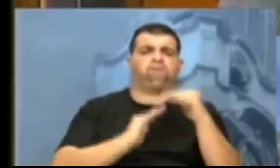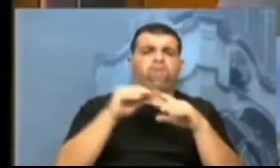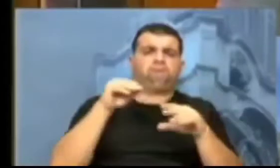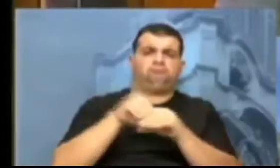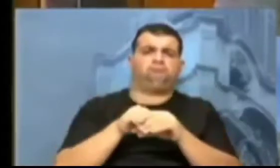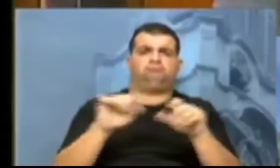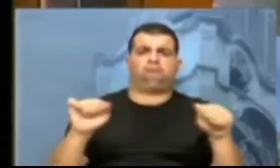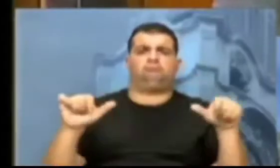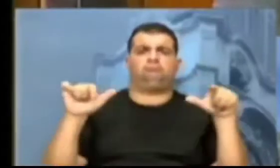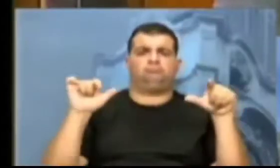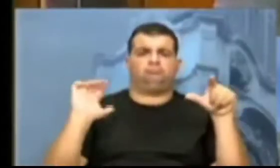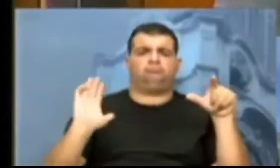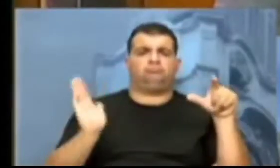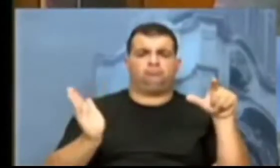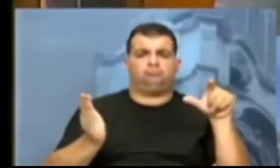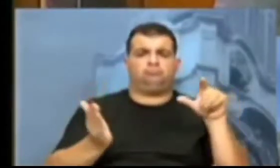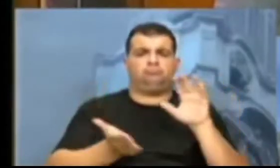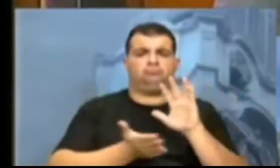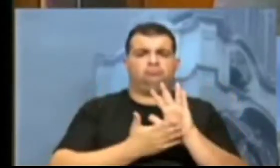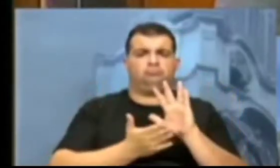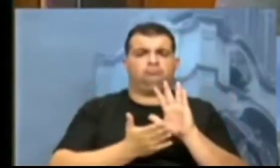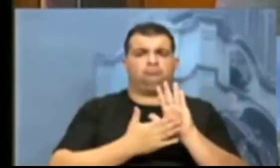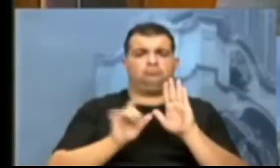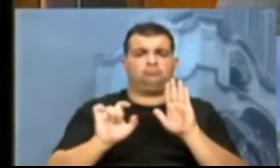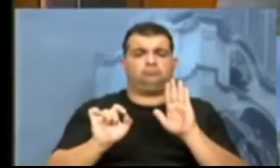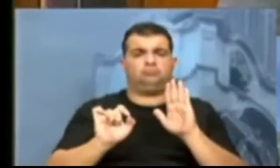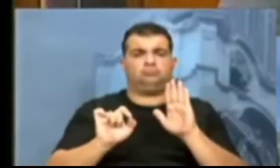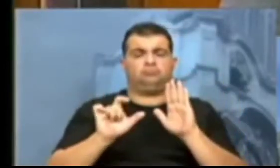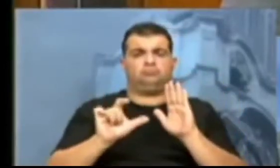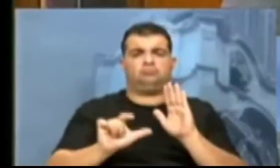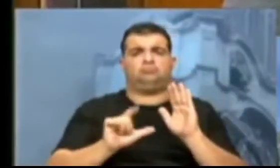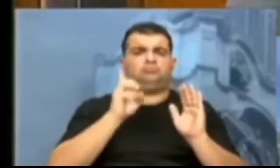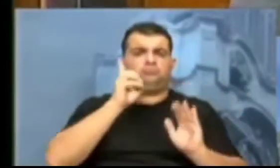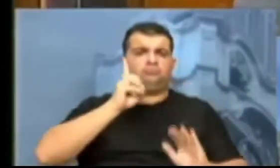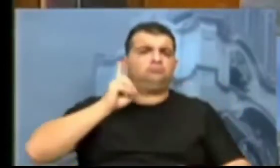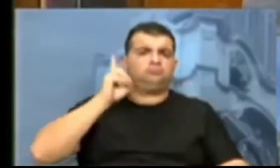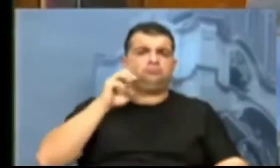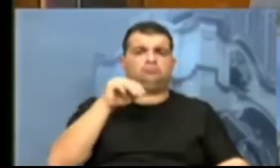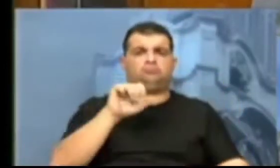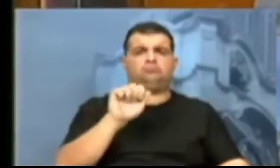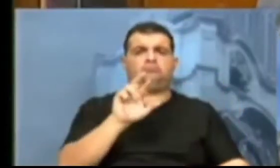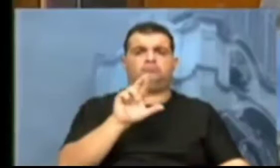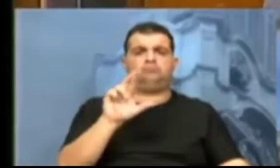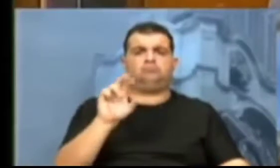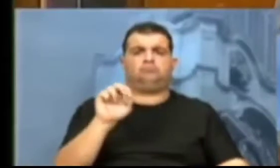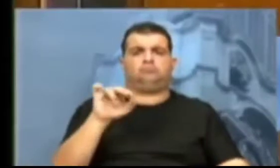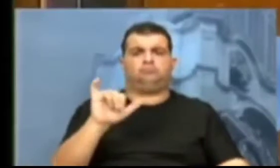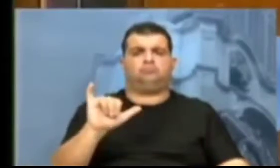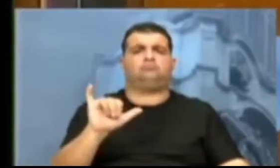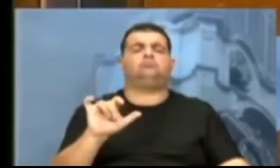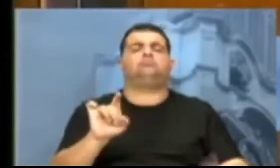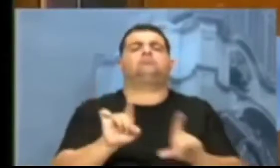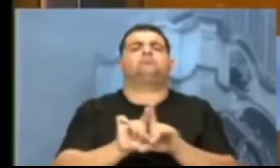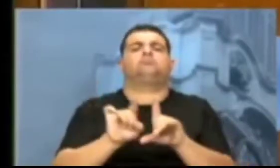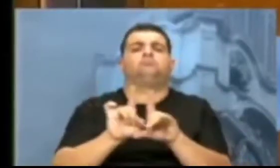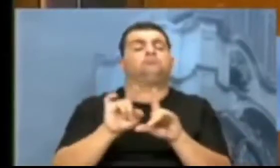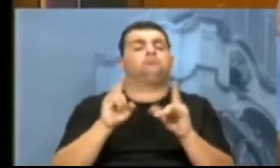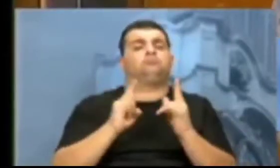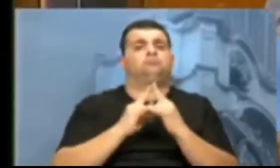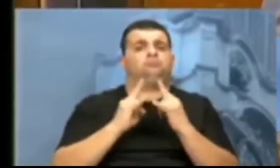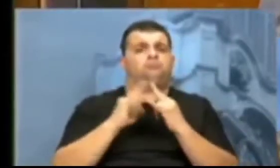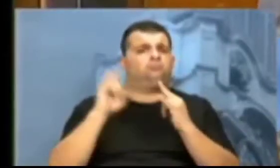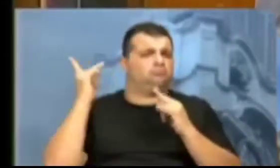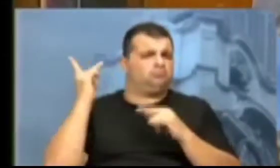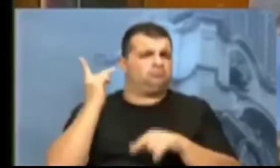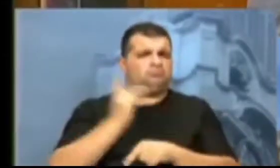Legislativa, proposta pelo deputado Marrone. E é uma instituição histórica e